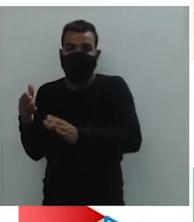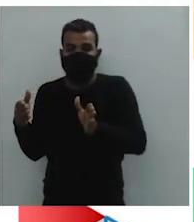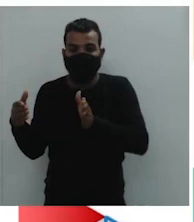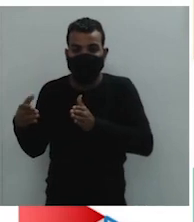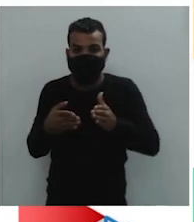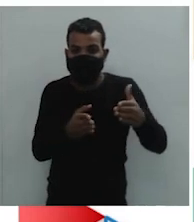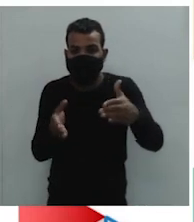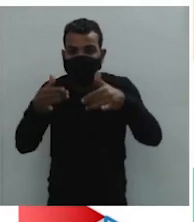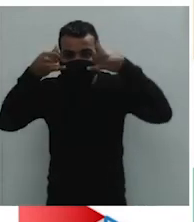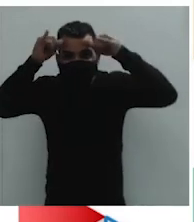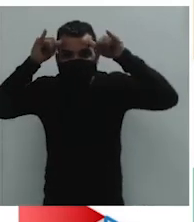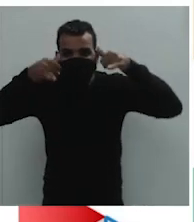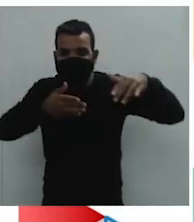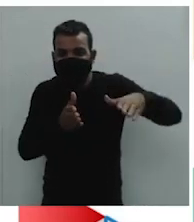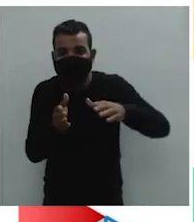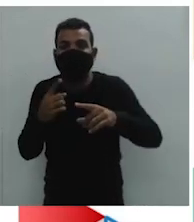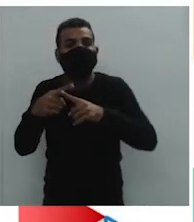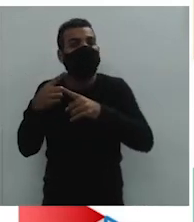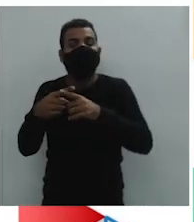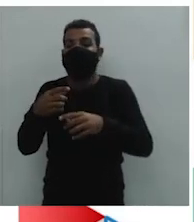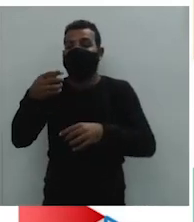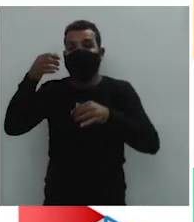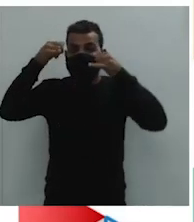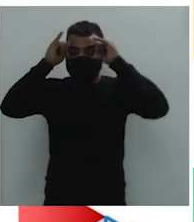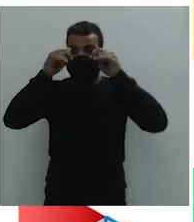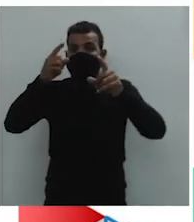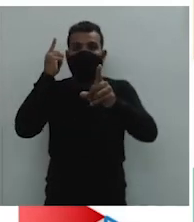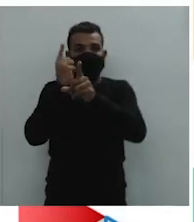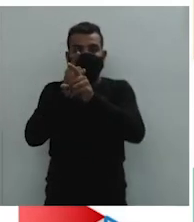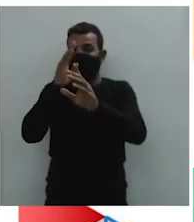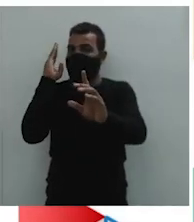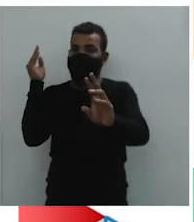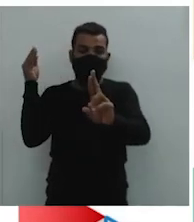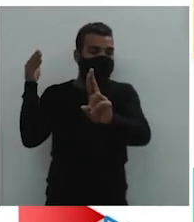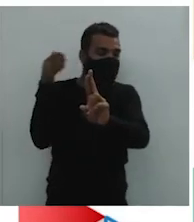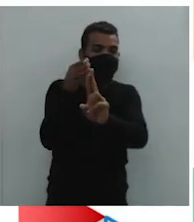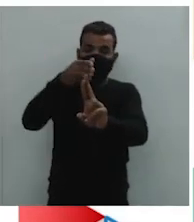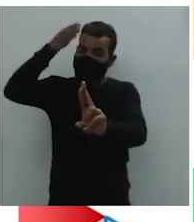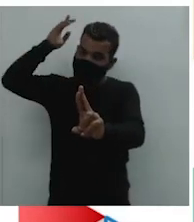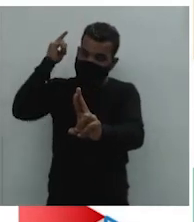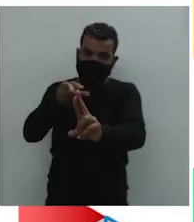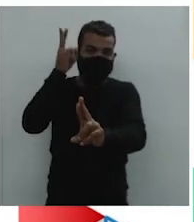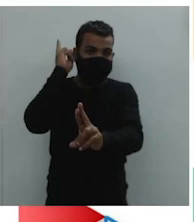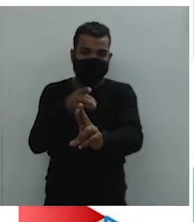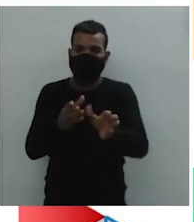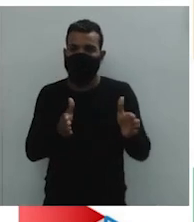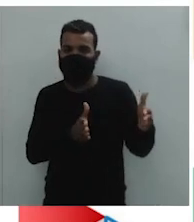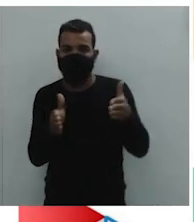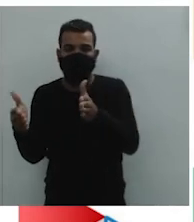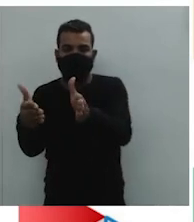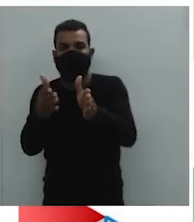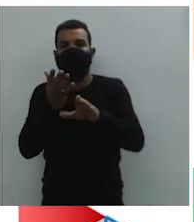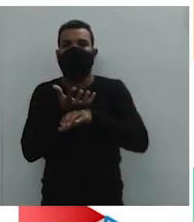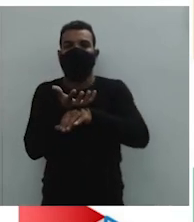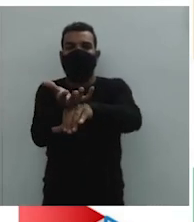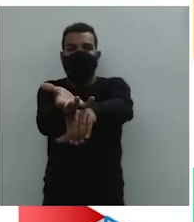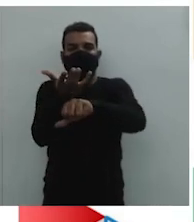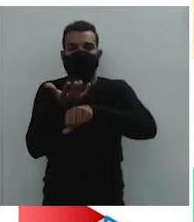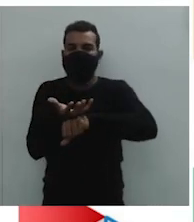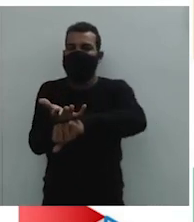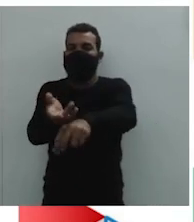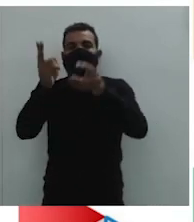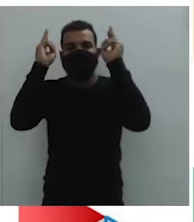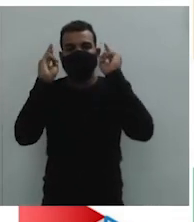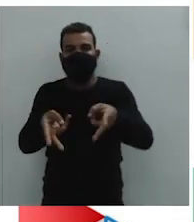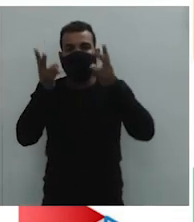Justamente pela questão de ser como se fosse um ponto de referência, onde eles sempre faziam o mesmo trajeto. Por quê?